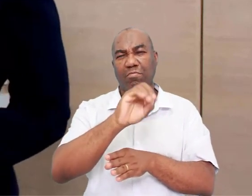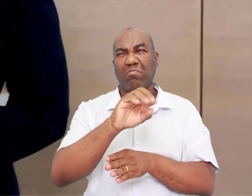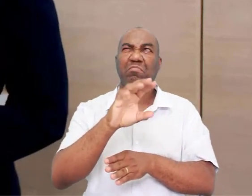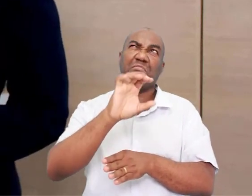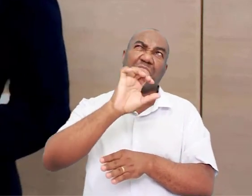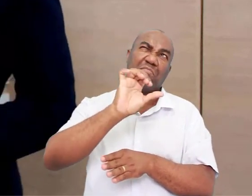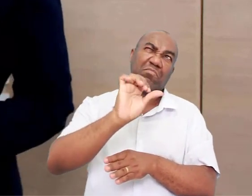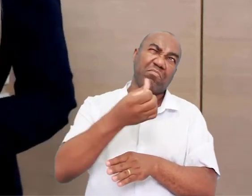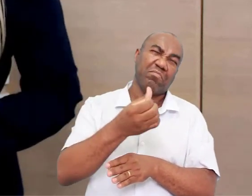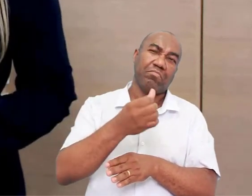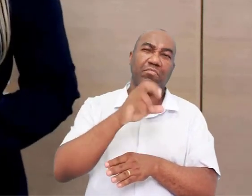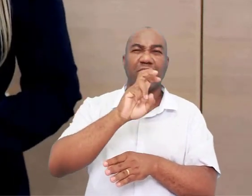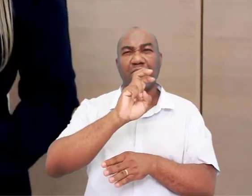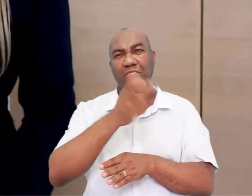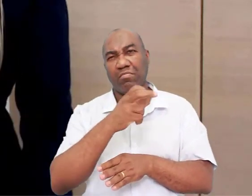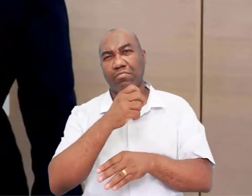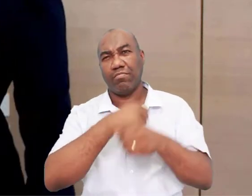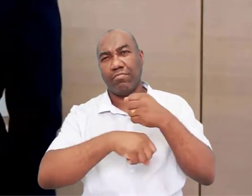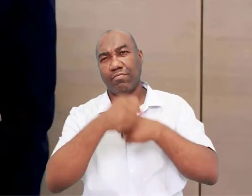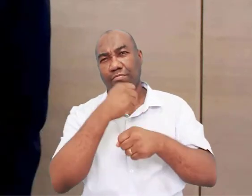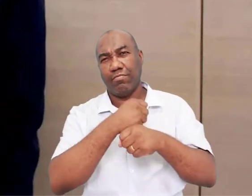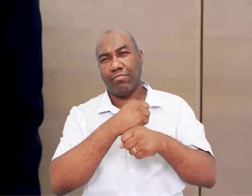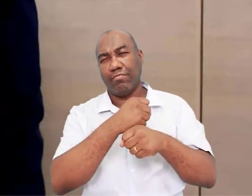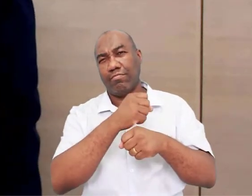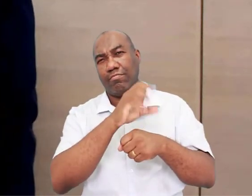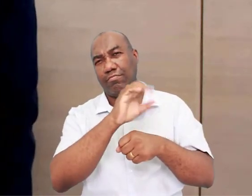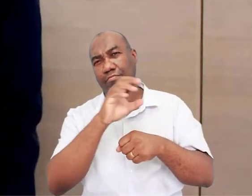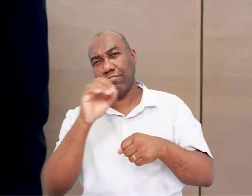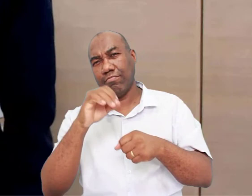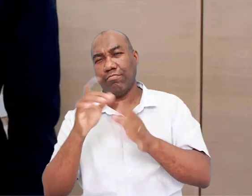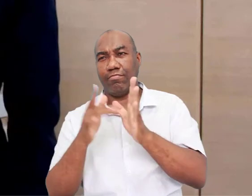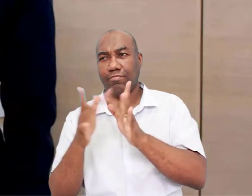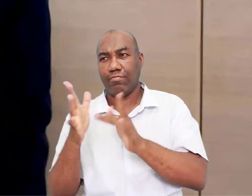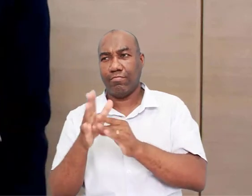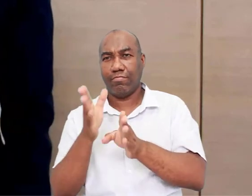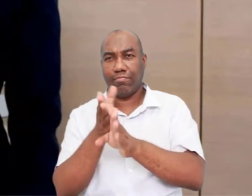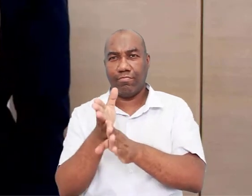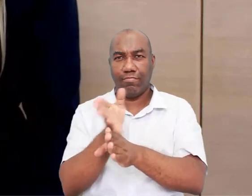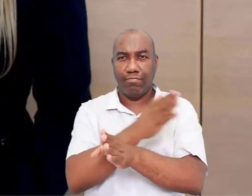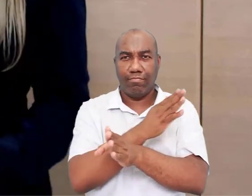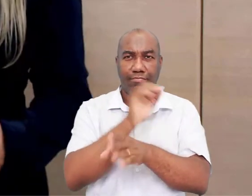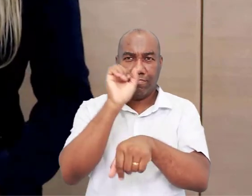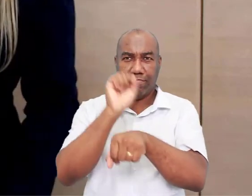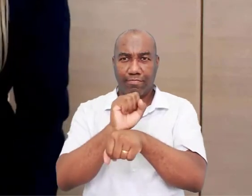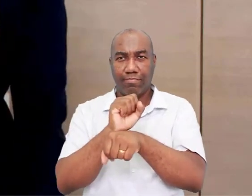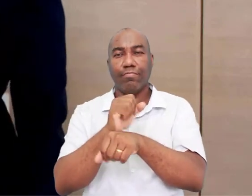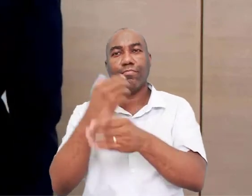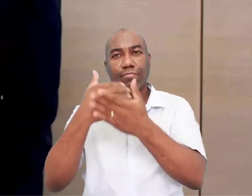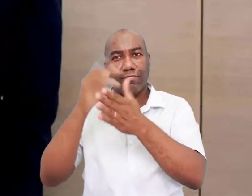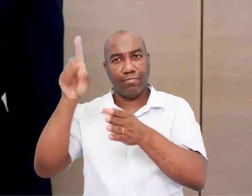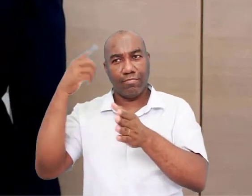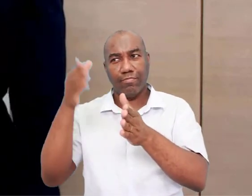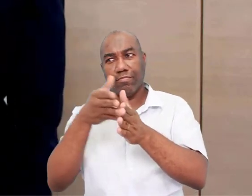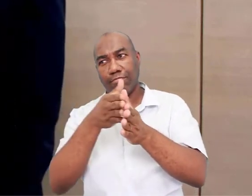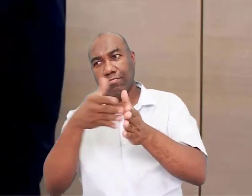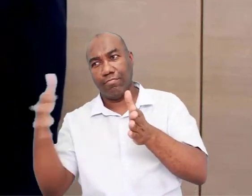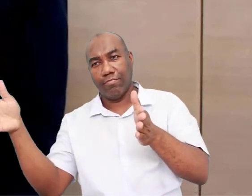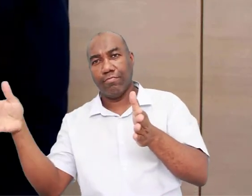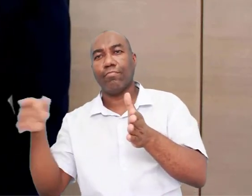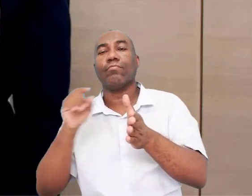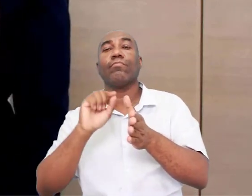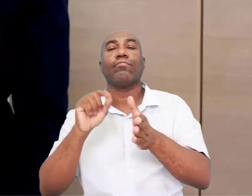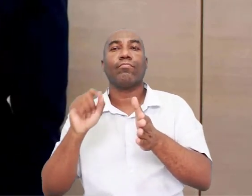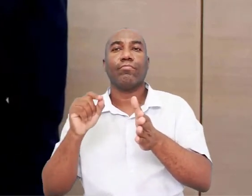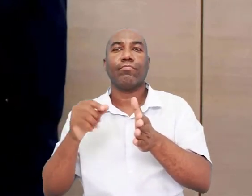mil, né? A 5 mil anos antes de Cristo. Então, aqui nós vamos dar uma pausa, tá? Porque aí na próxima aula nós vamos falar do surgimento